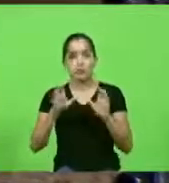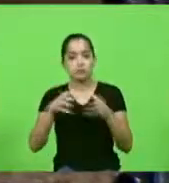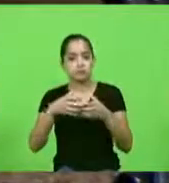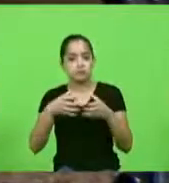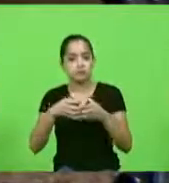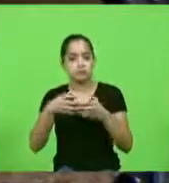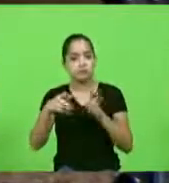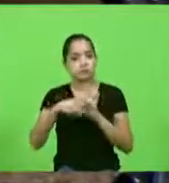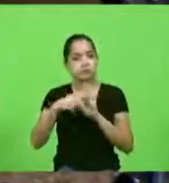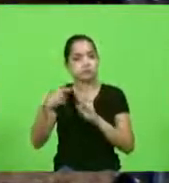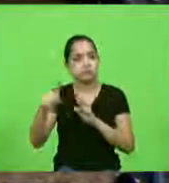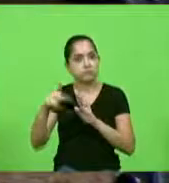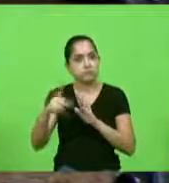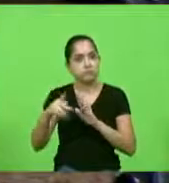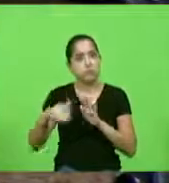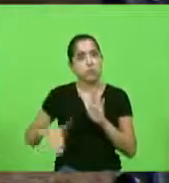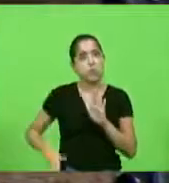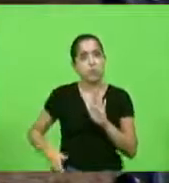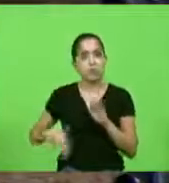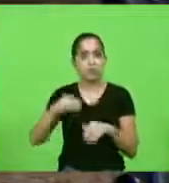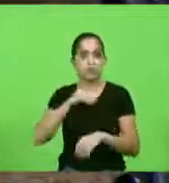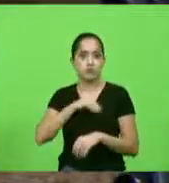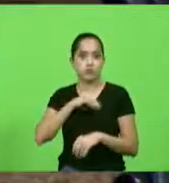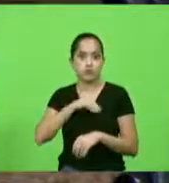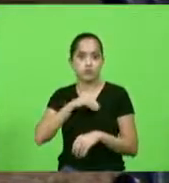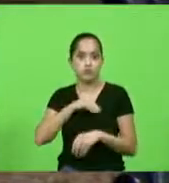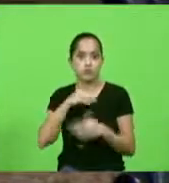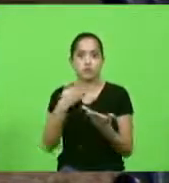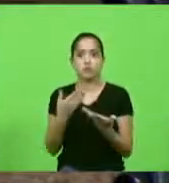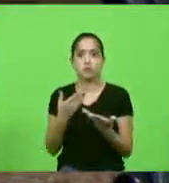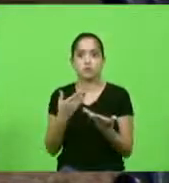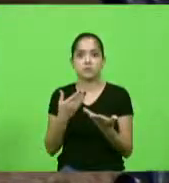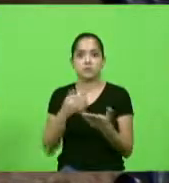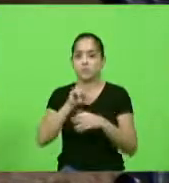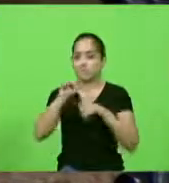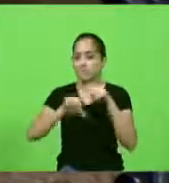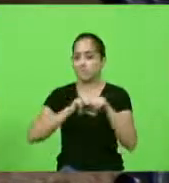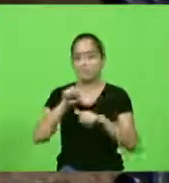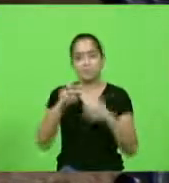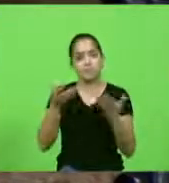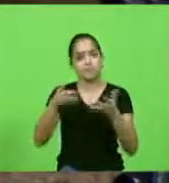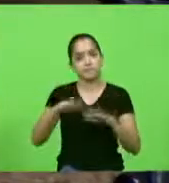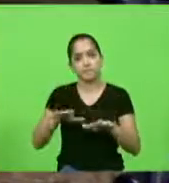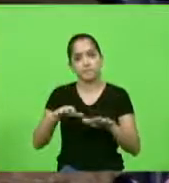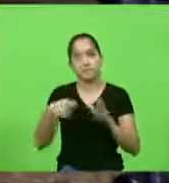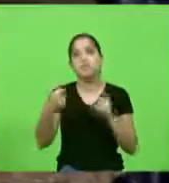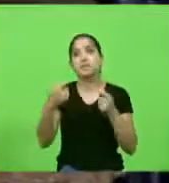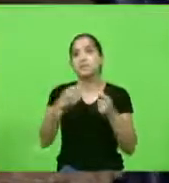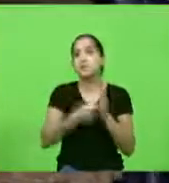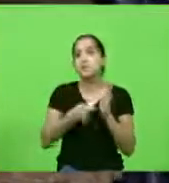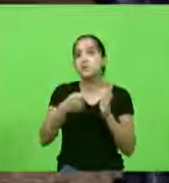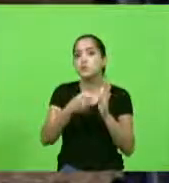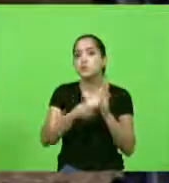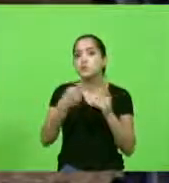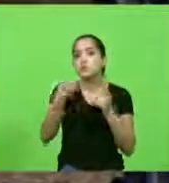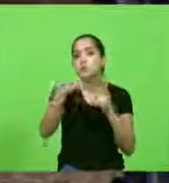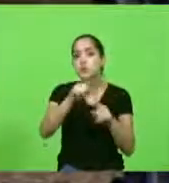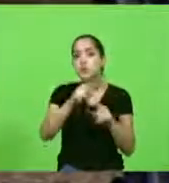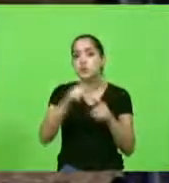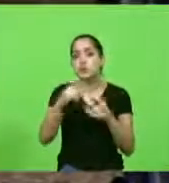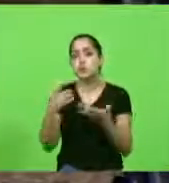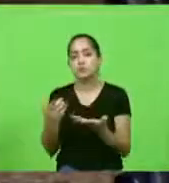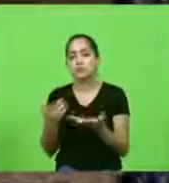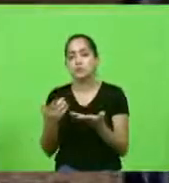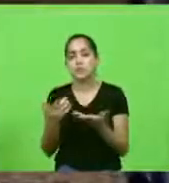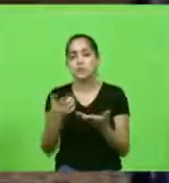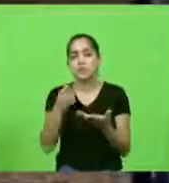nicho o seu bolso não querem mexer assim não querem fazer a sua parte lutam contra uma questão ou outra